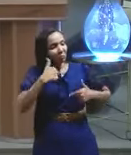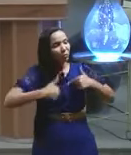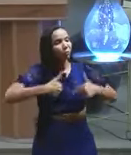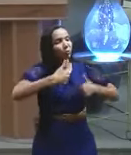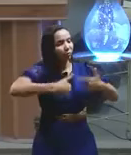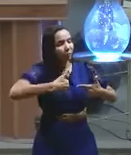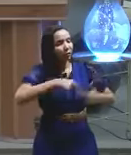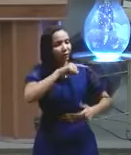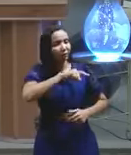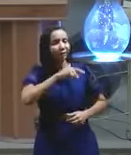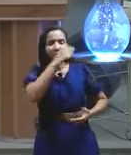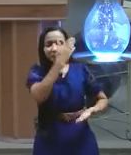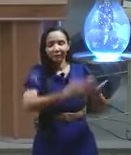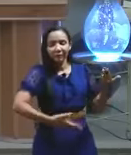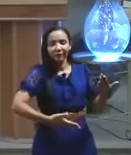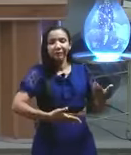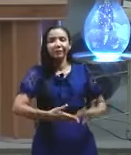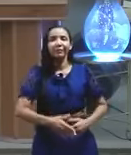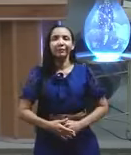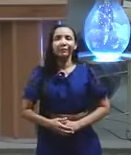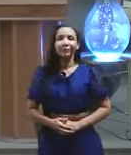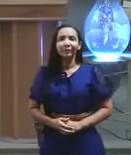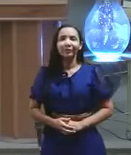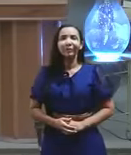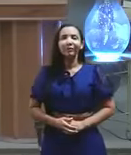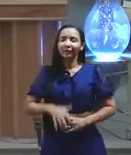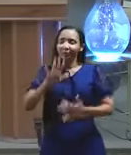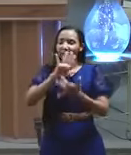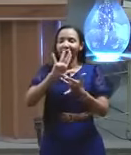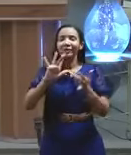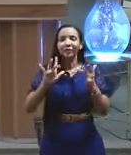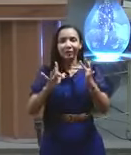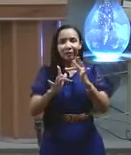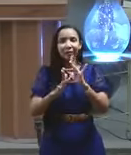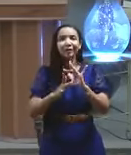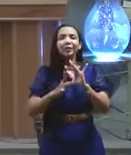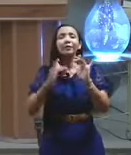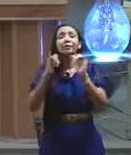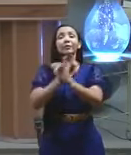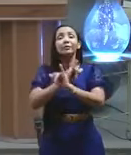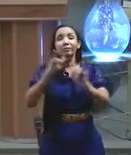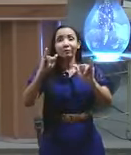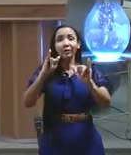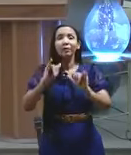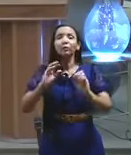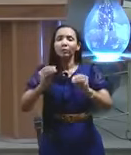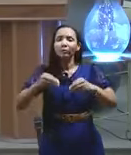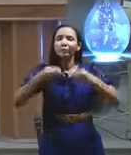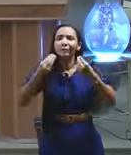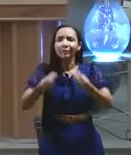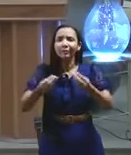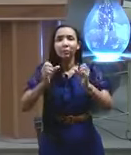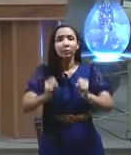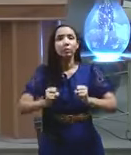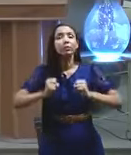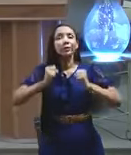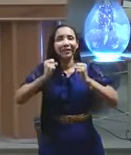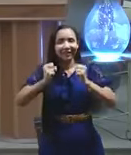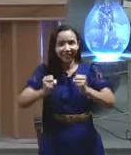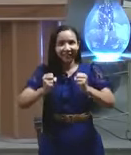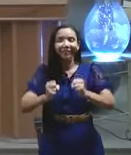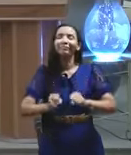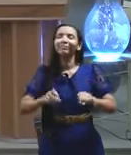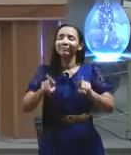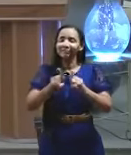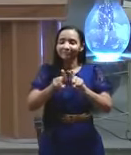poder, aleluia. Eu vos dou poder para pisar serpente e escorpiões. Eis que eu vos dou